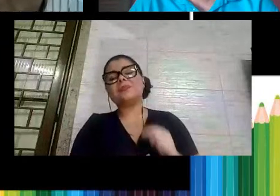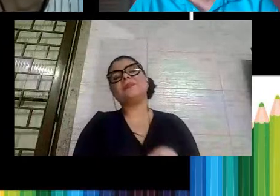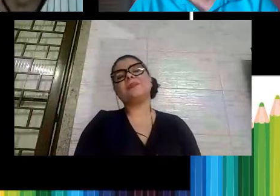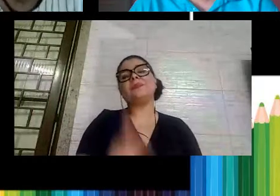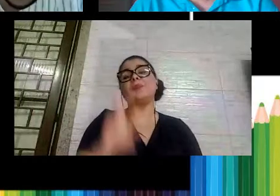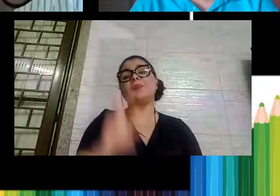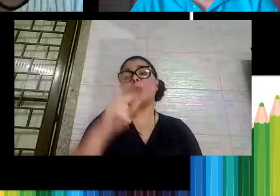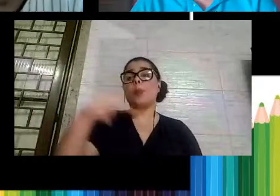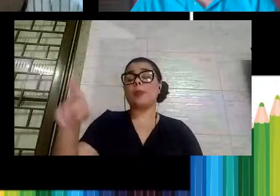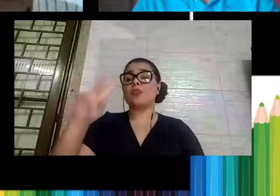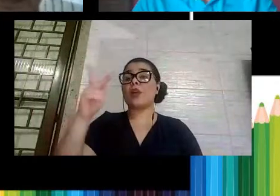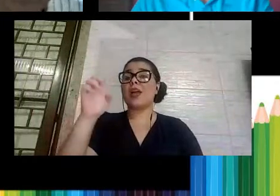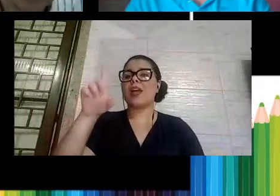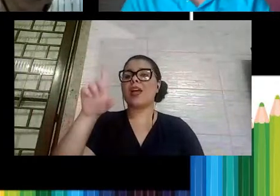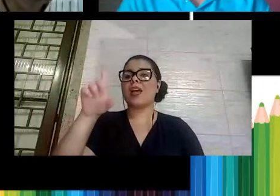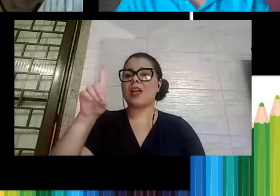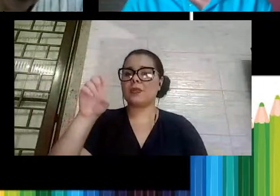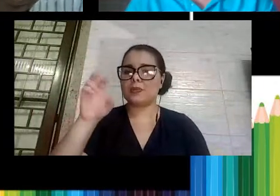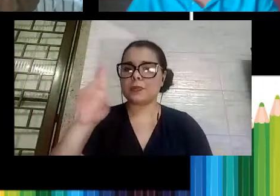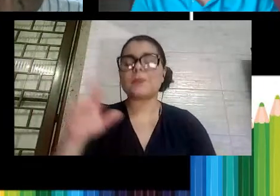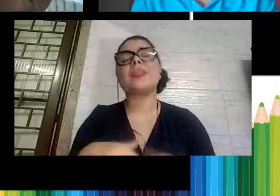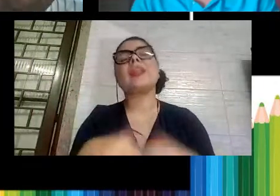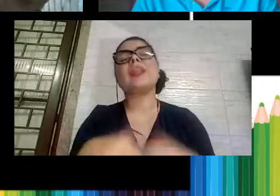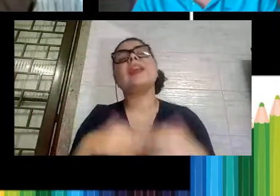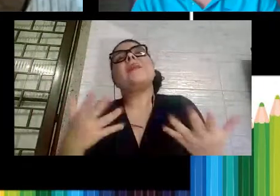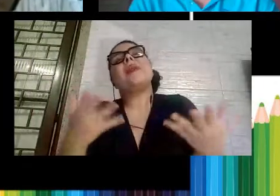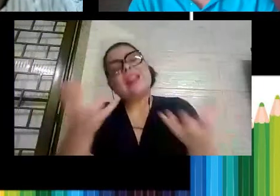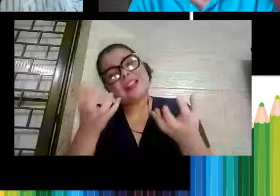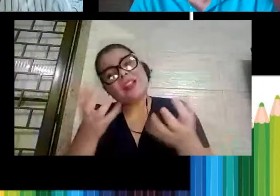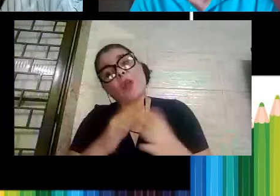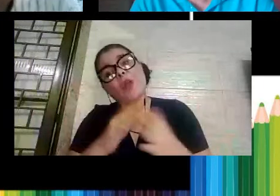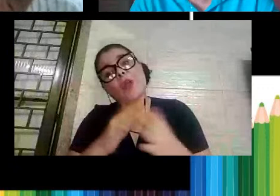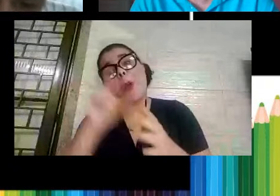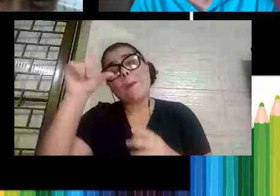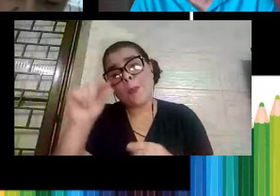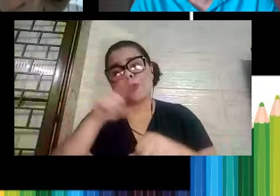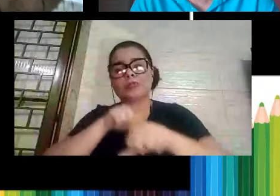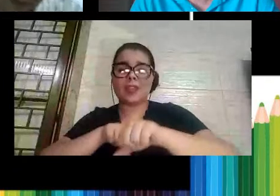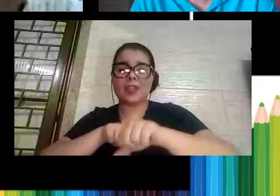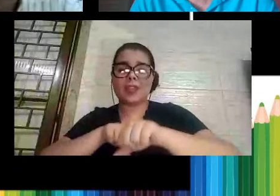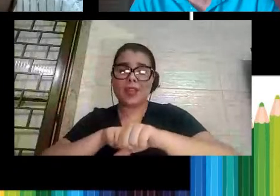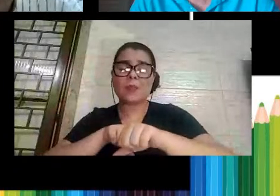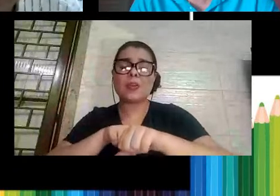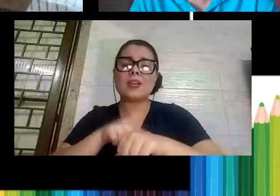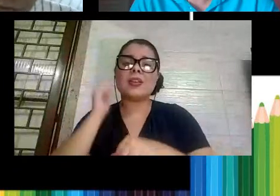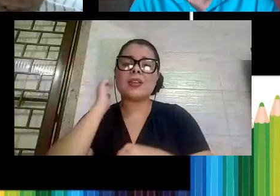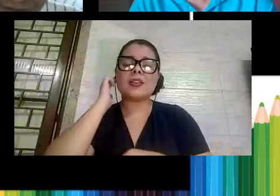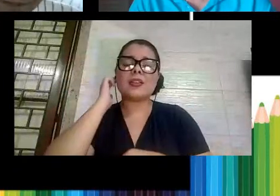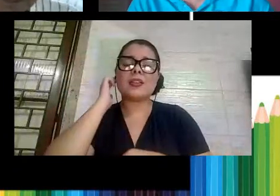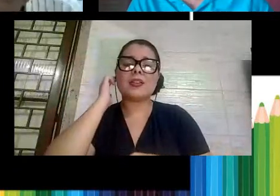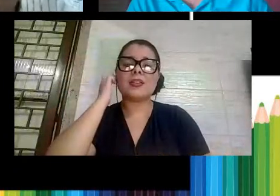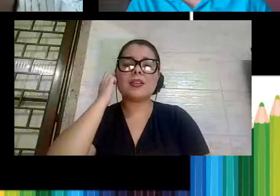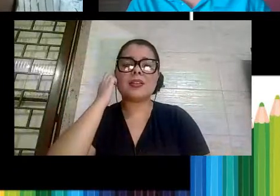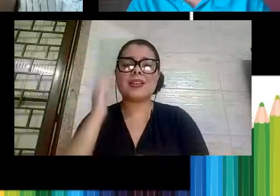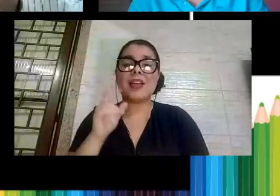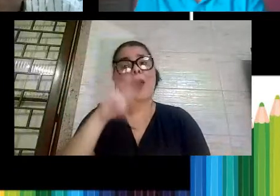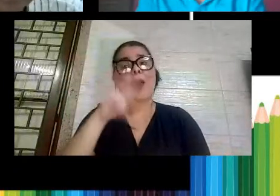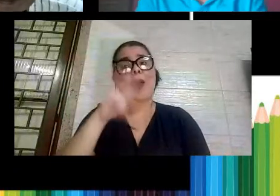Molina. Bem, queridos, pouco tempo, o professor fala muito,